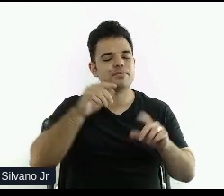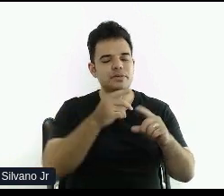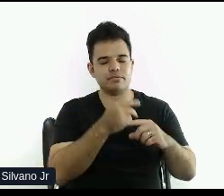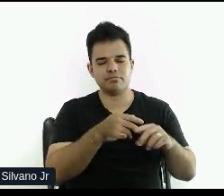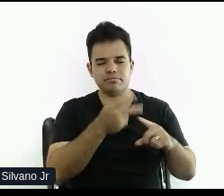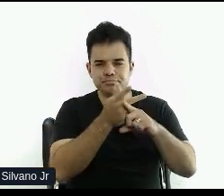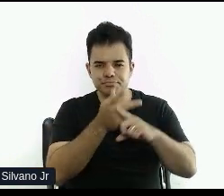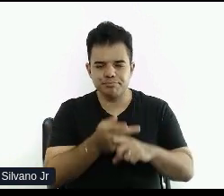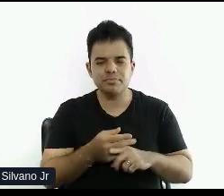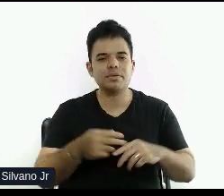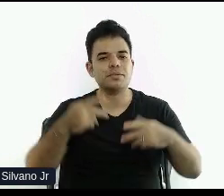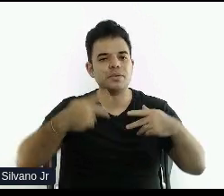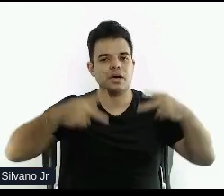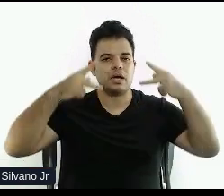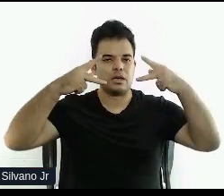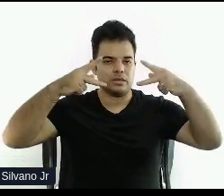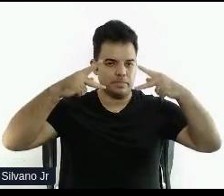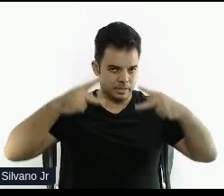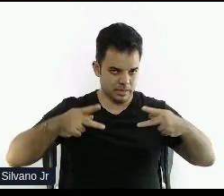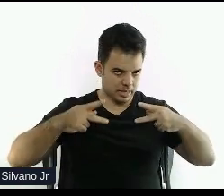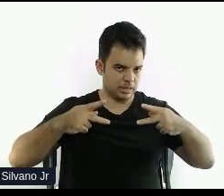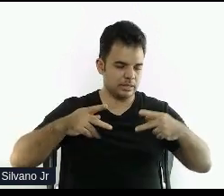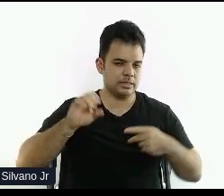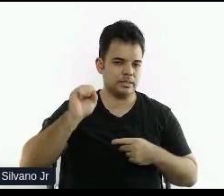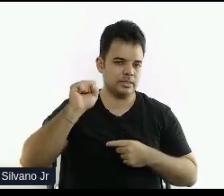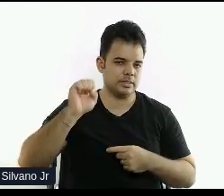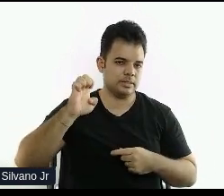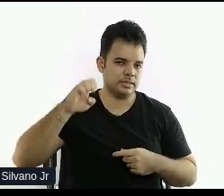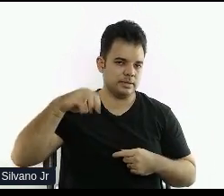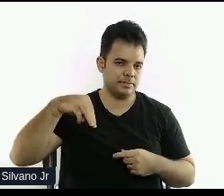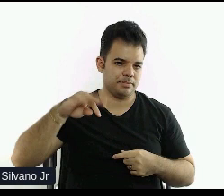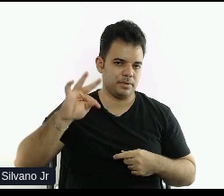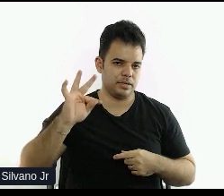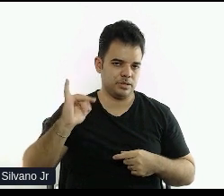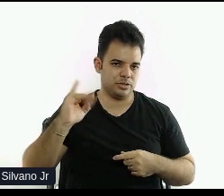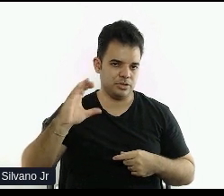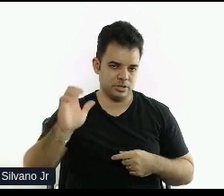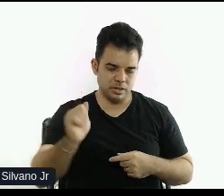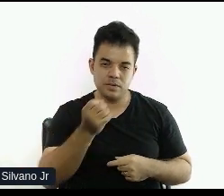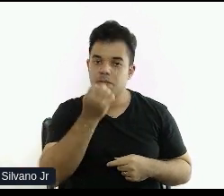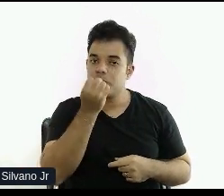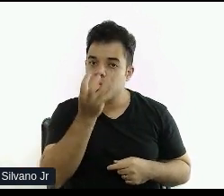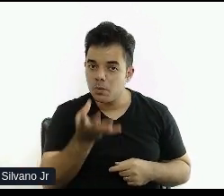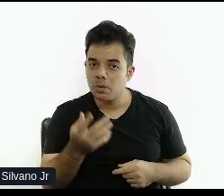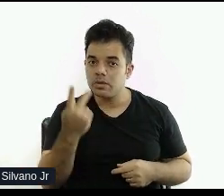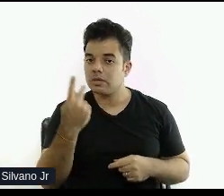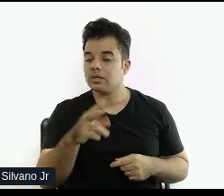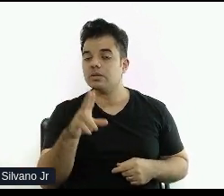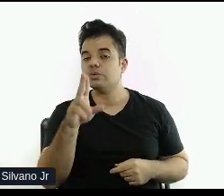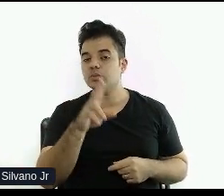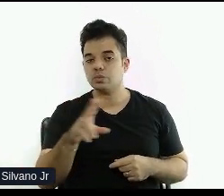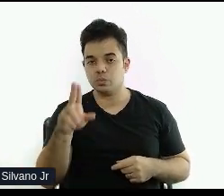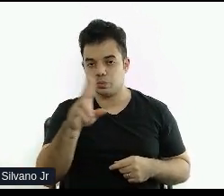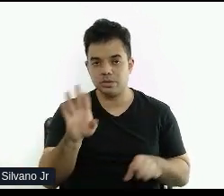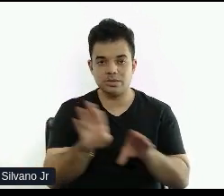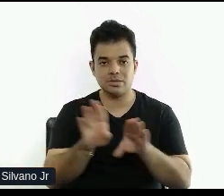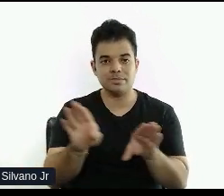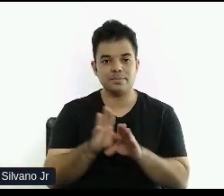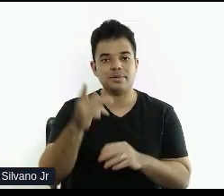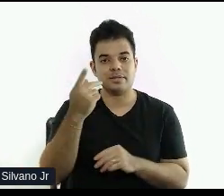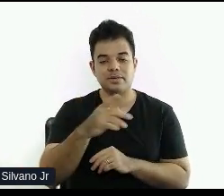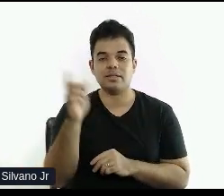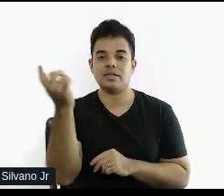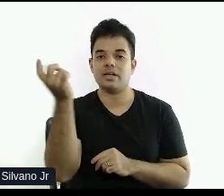compreensível. E essa compreensão, né? Ela é boa tanto para os usuários quanto para o algoritmo. Então, fica